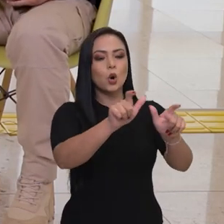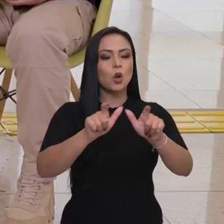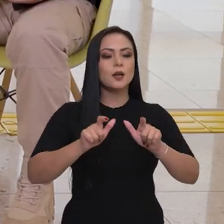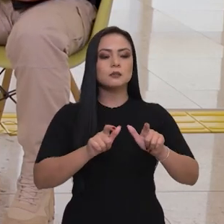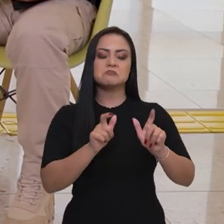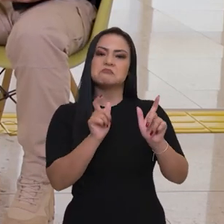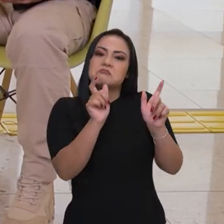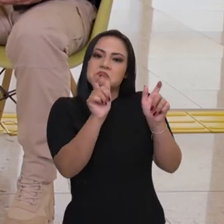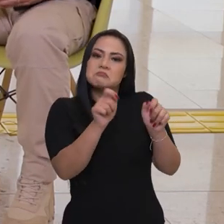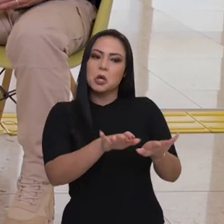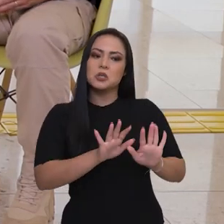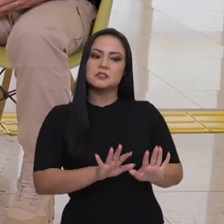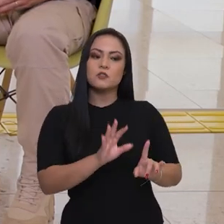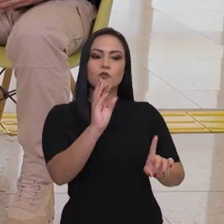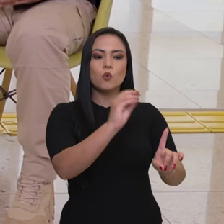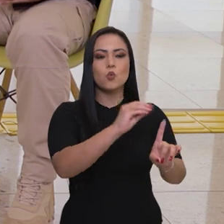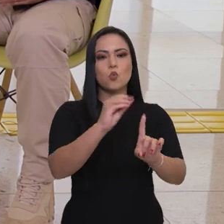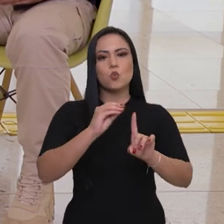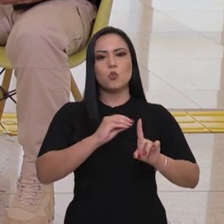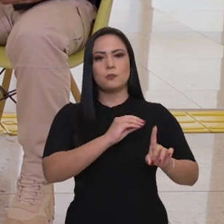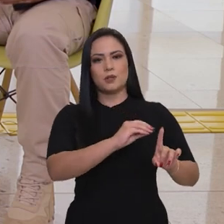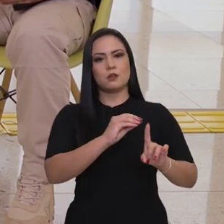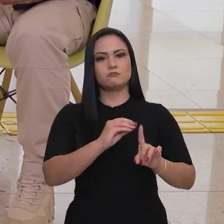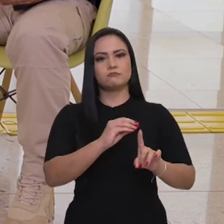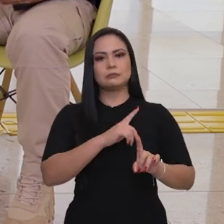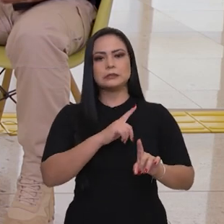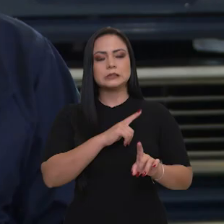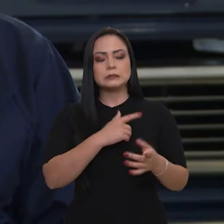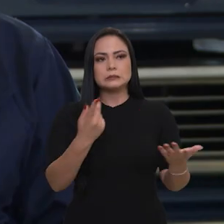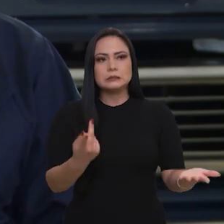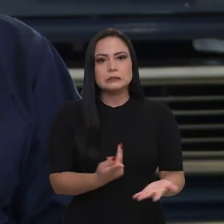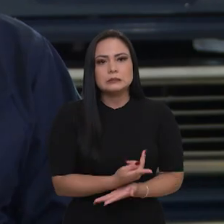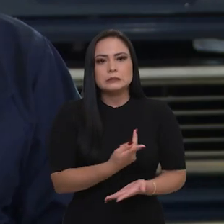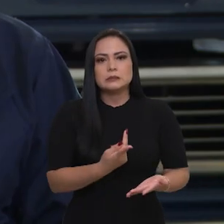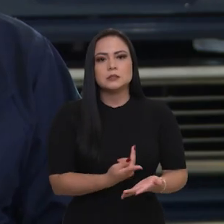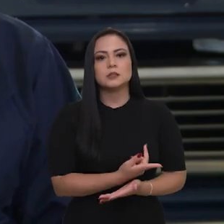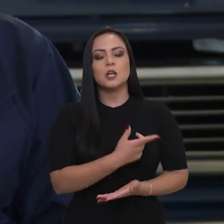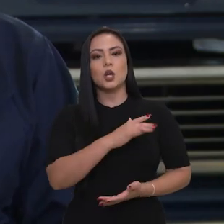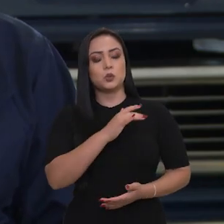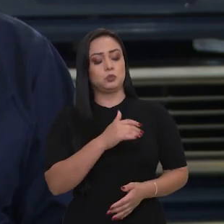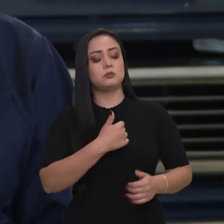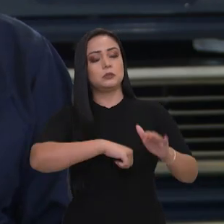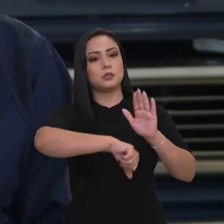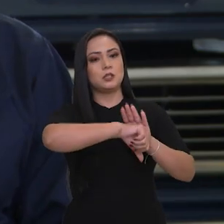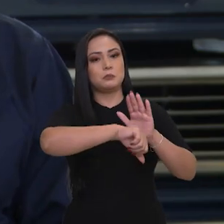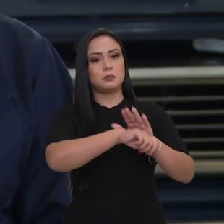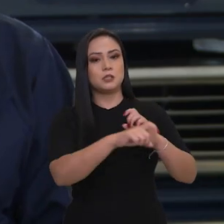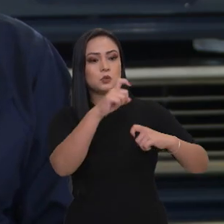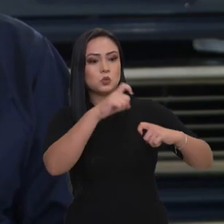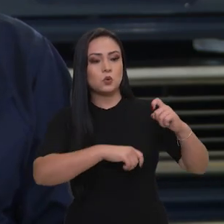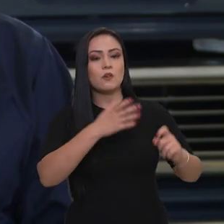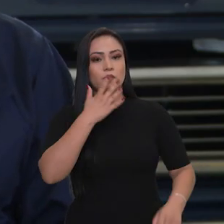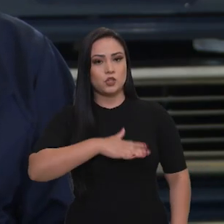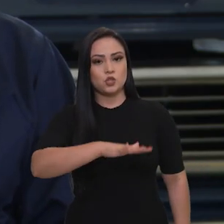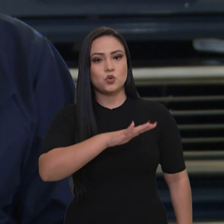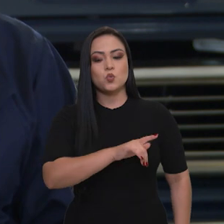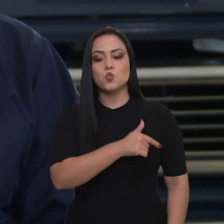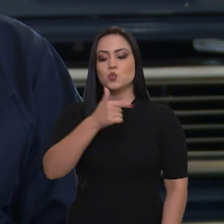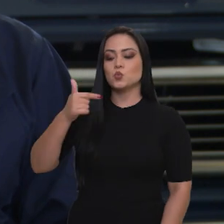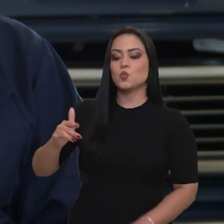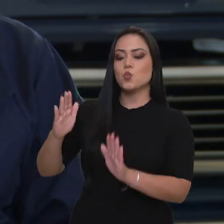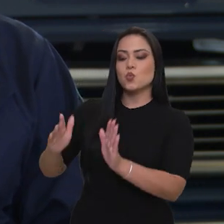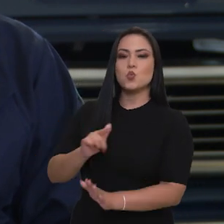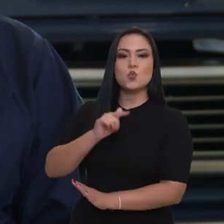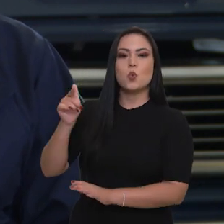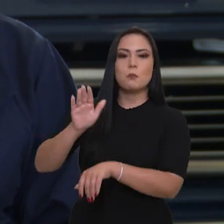pontos de possível vulnerabilidade para a incidência do crime de exploração sexual infantil. E